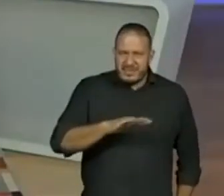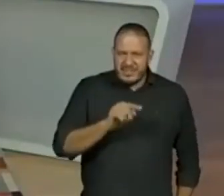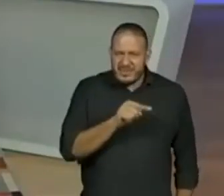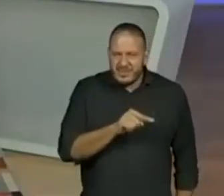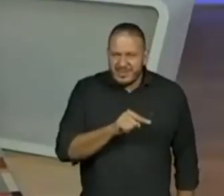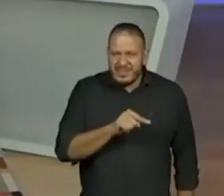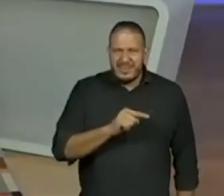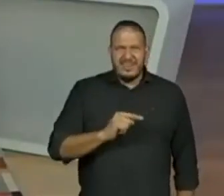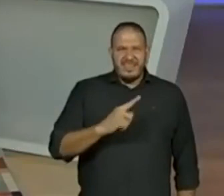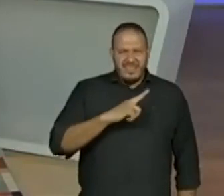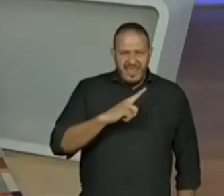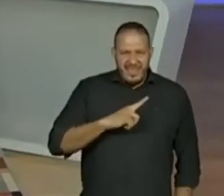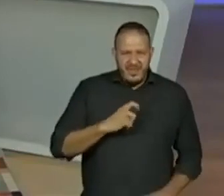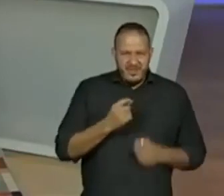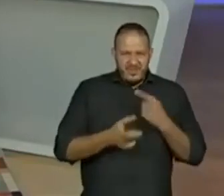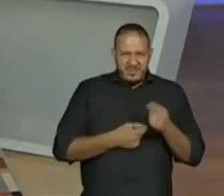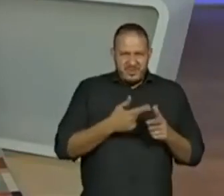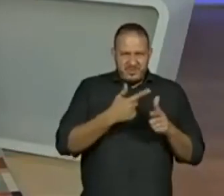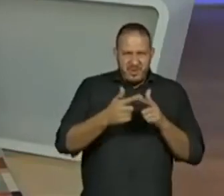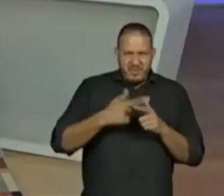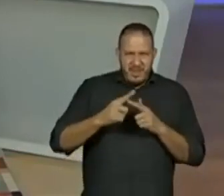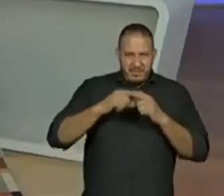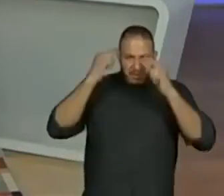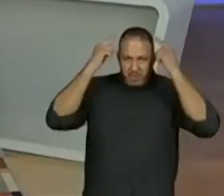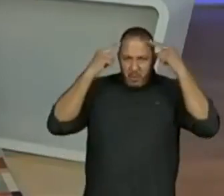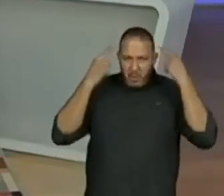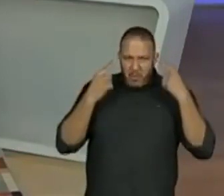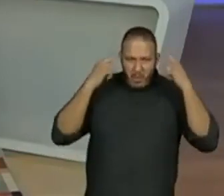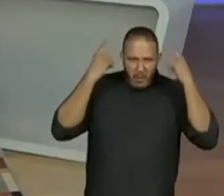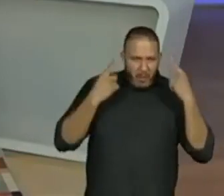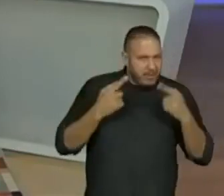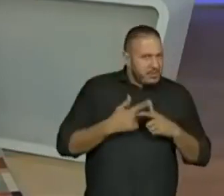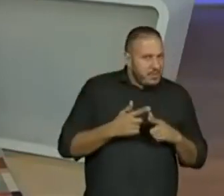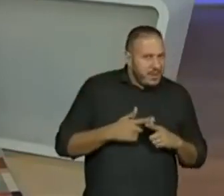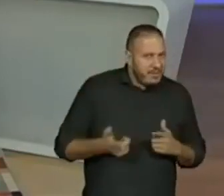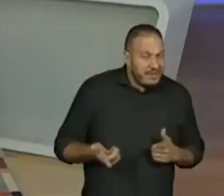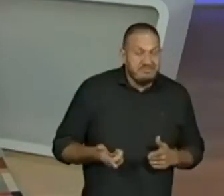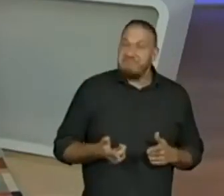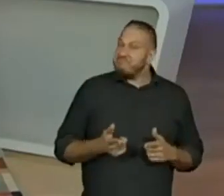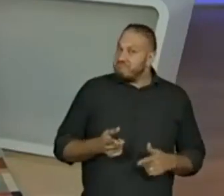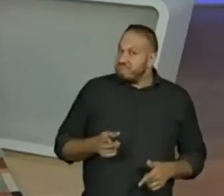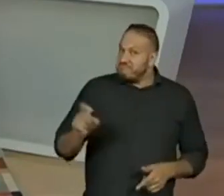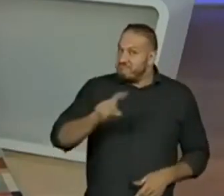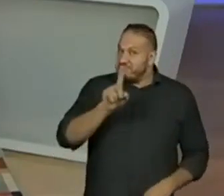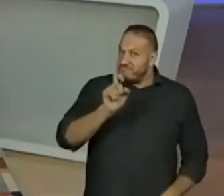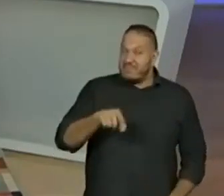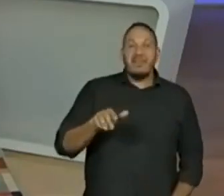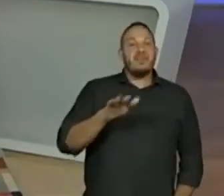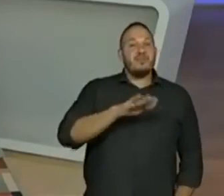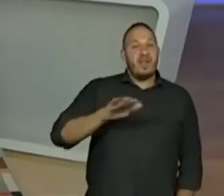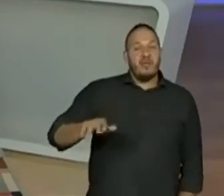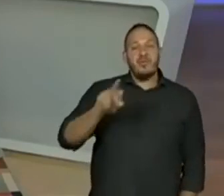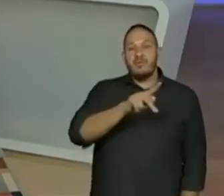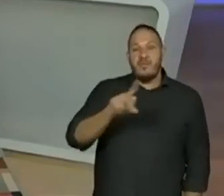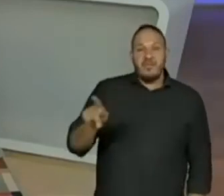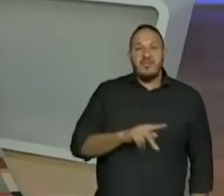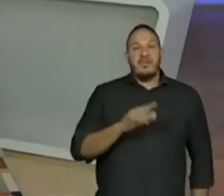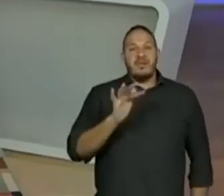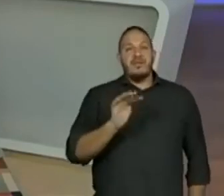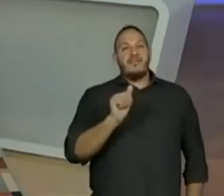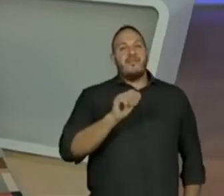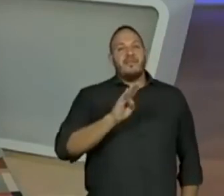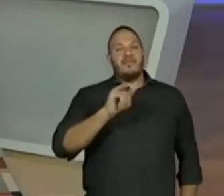tem algum problema com os seus caracóis? E aí? Os alunos da professora Fabiana